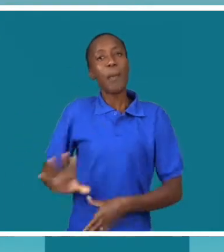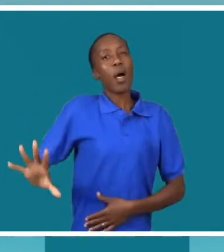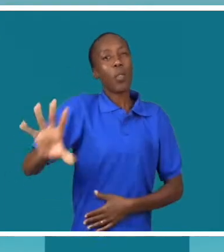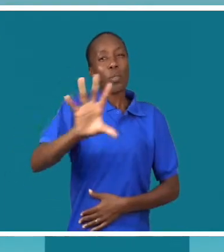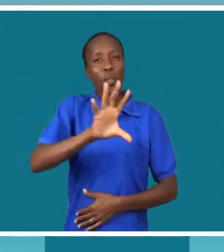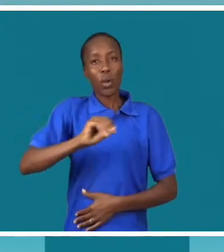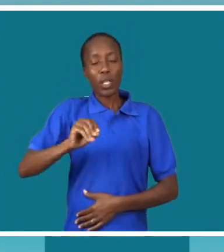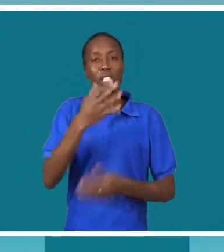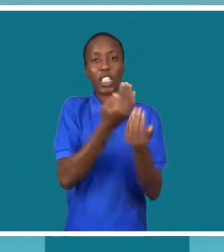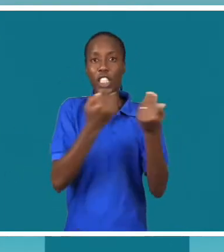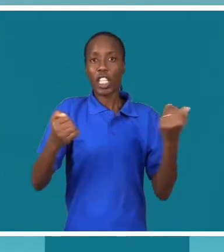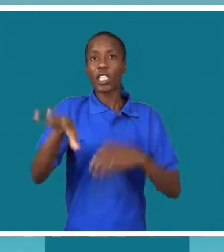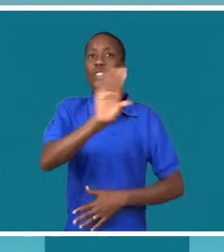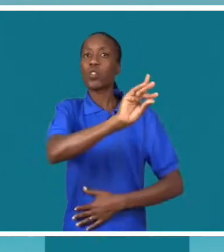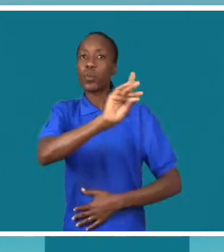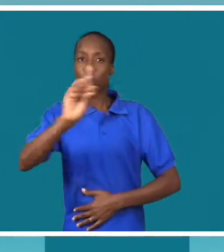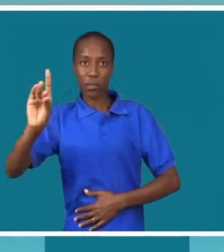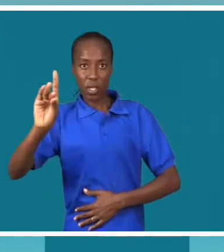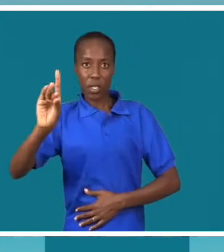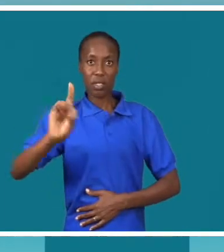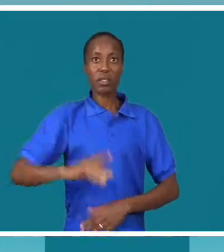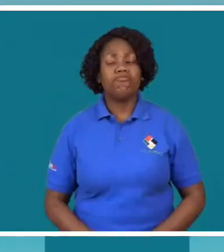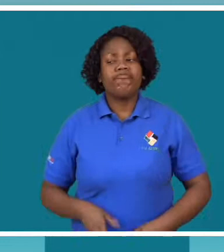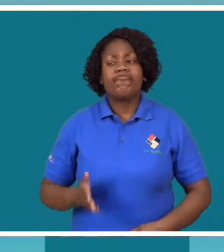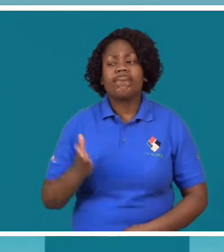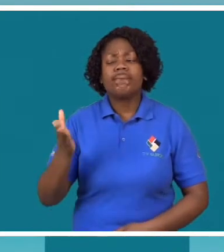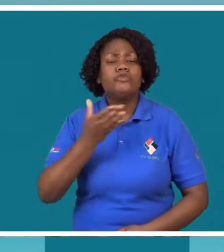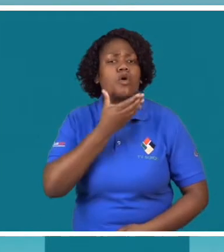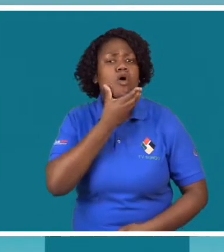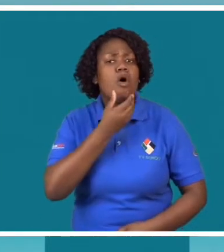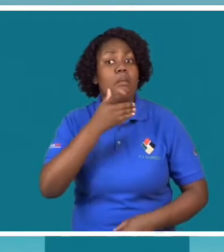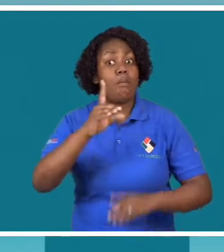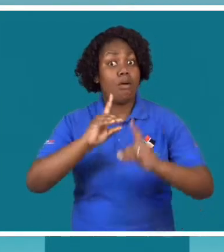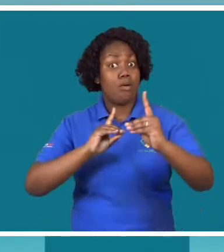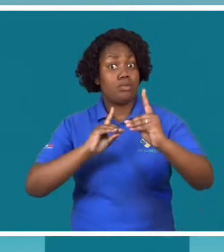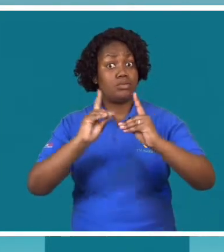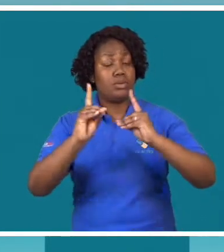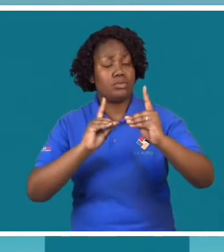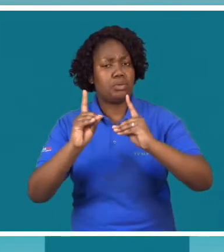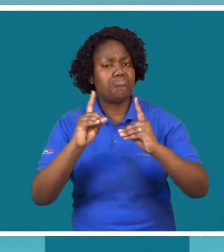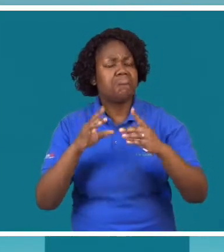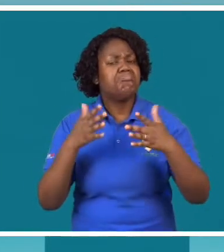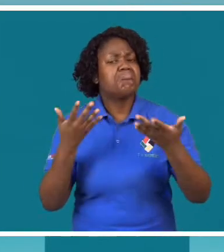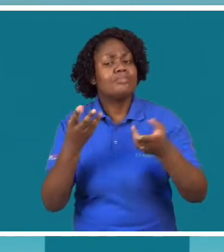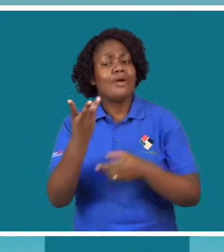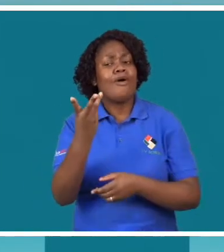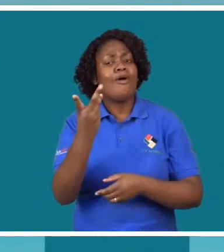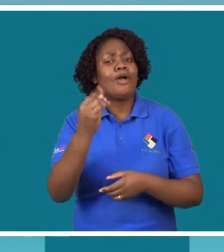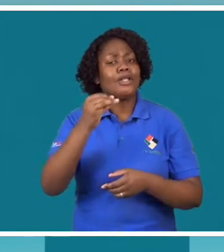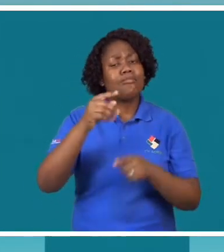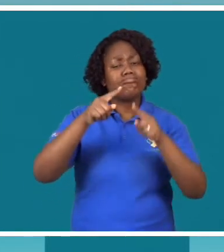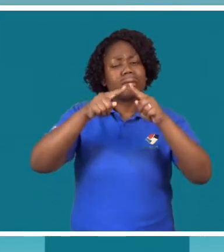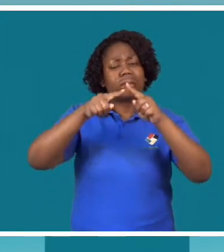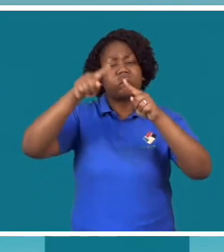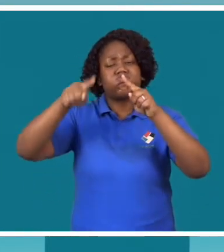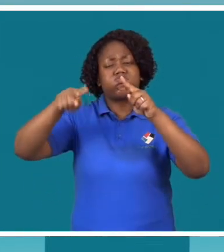inclusiva para todas as crianças com deficiência. Cirilo Tembe, diretor de Integração e Cooperação Estatística,